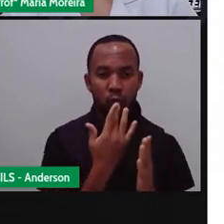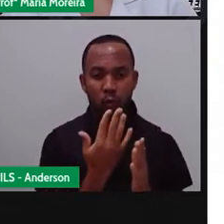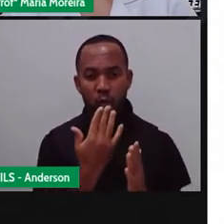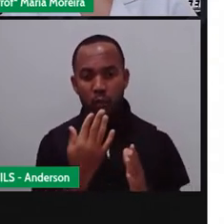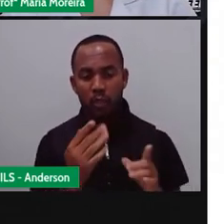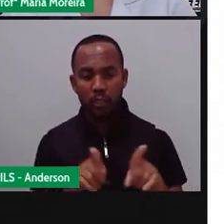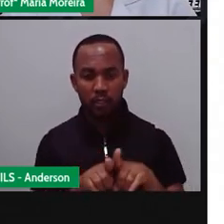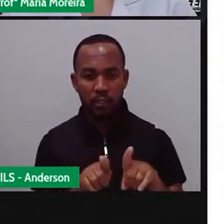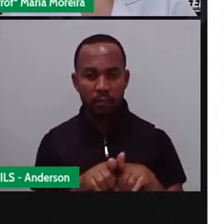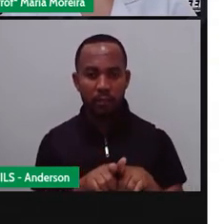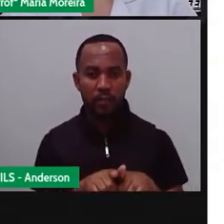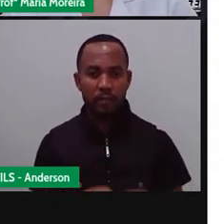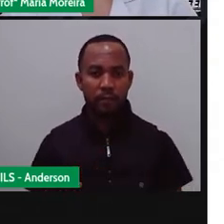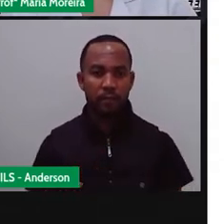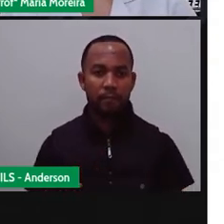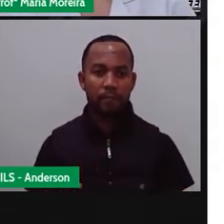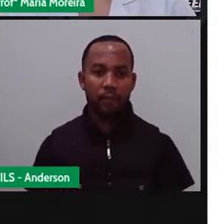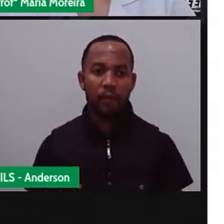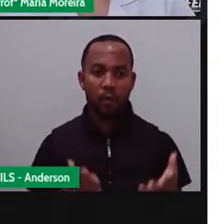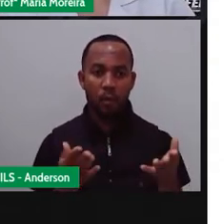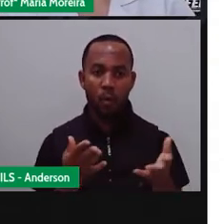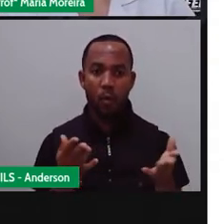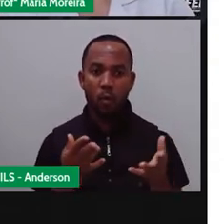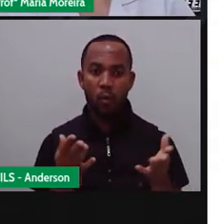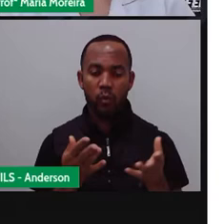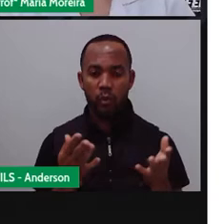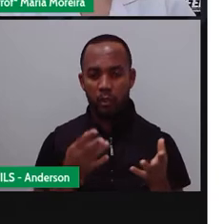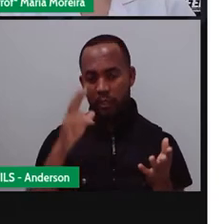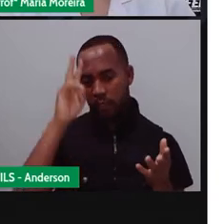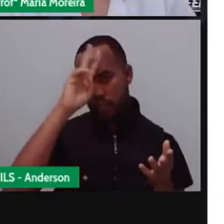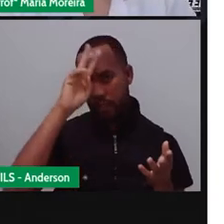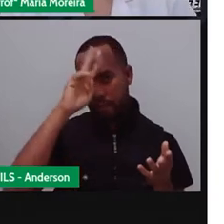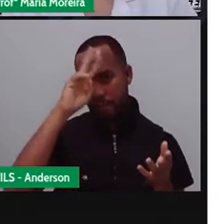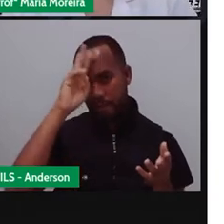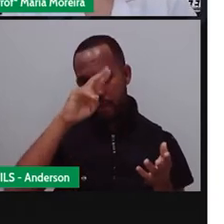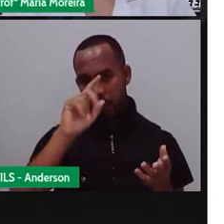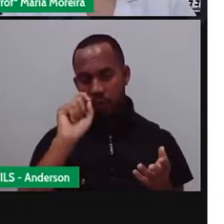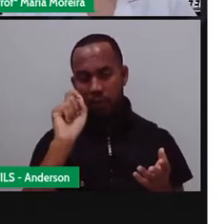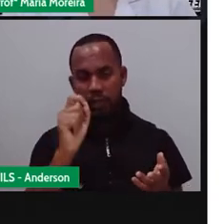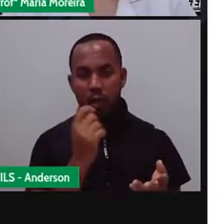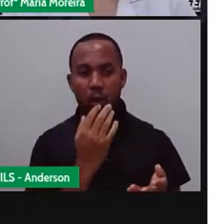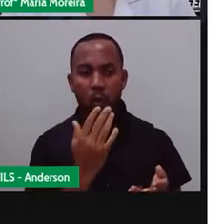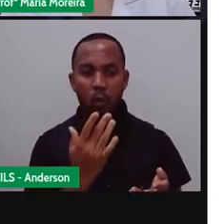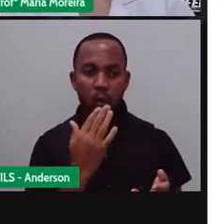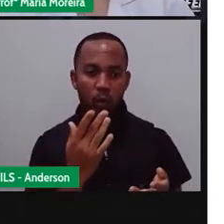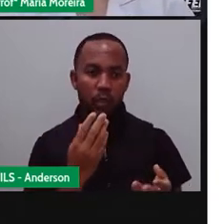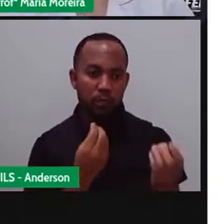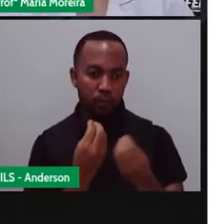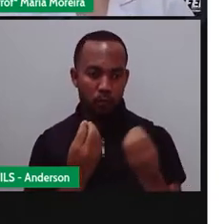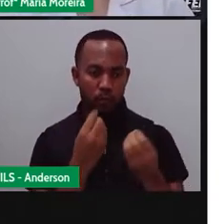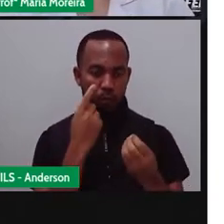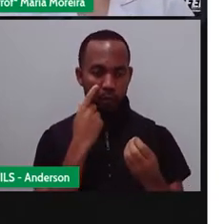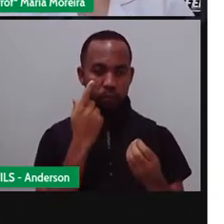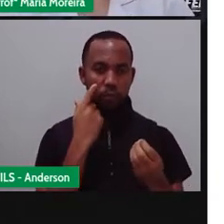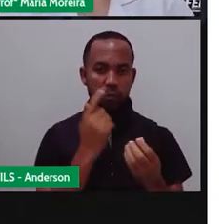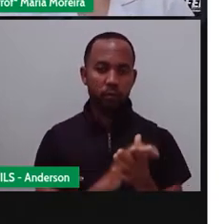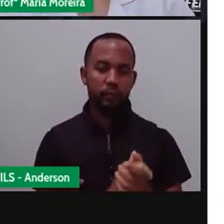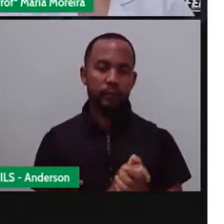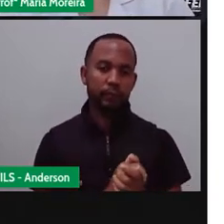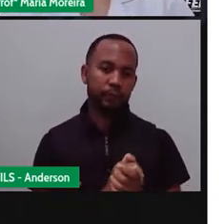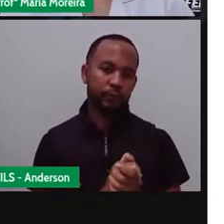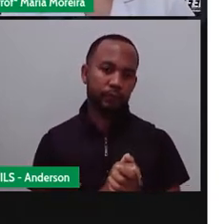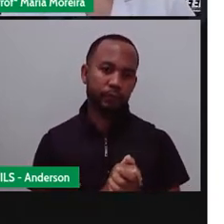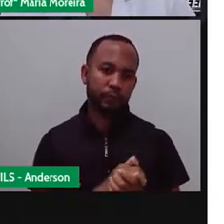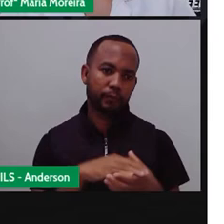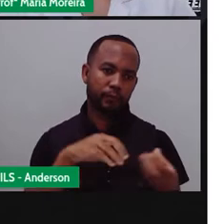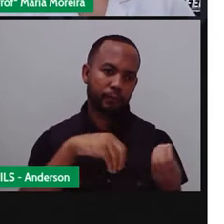retomada, certo? Hoje vamos relembrar sobre as cores que dão origem a todas as outras